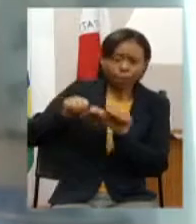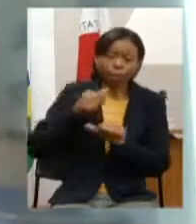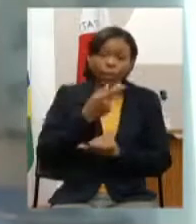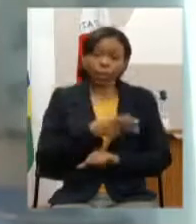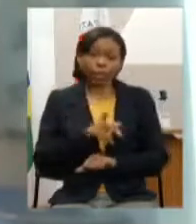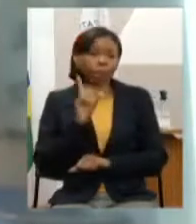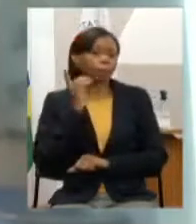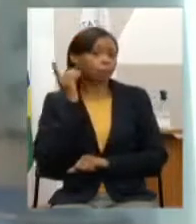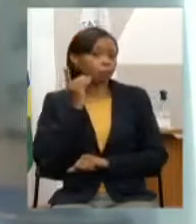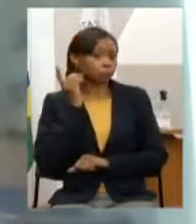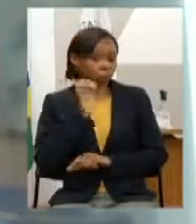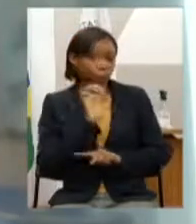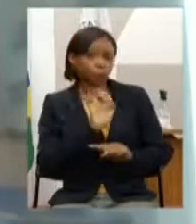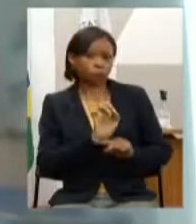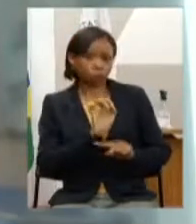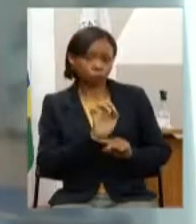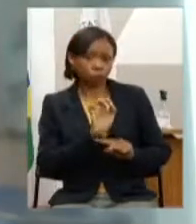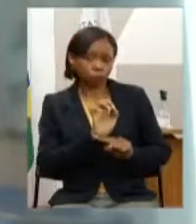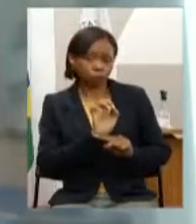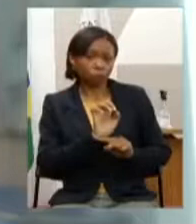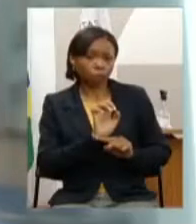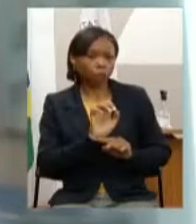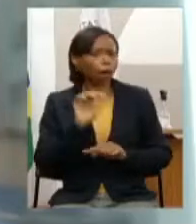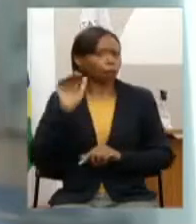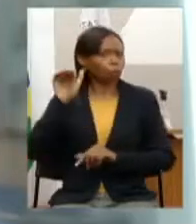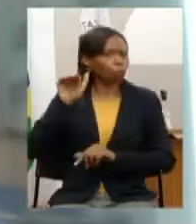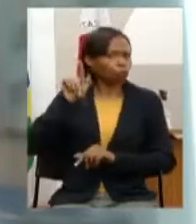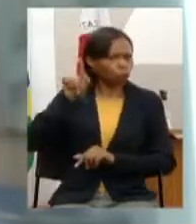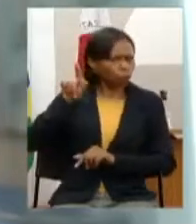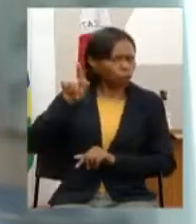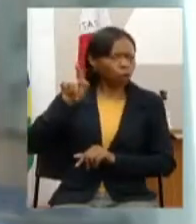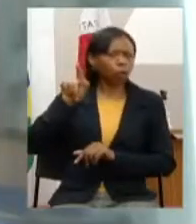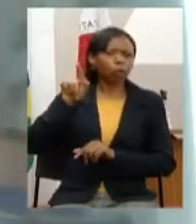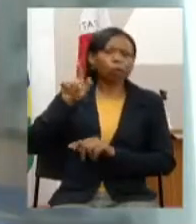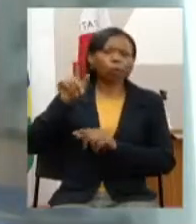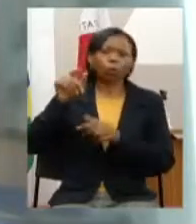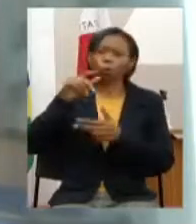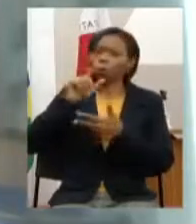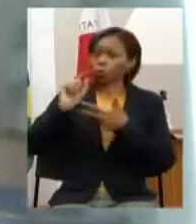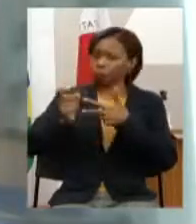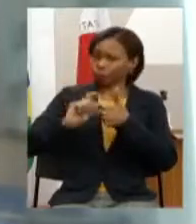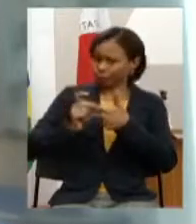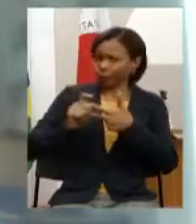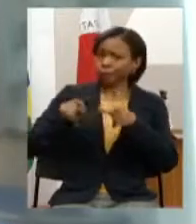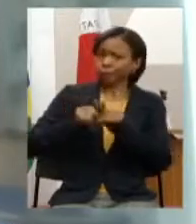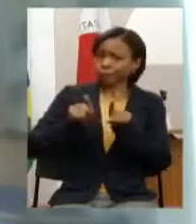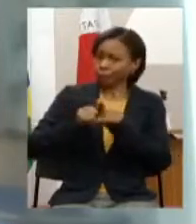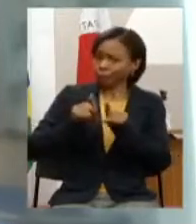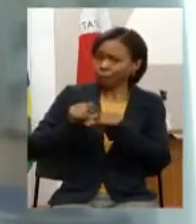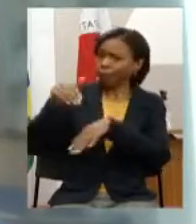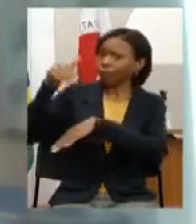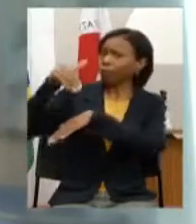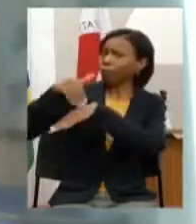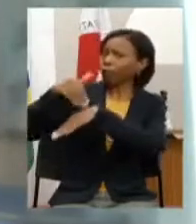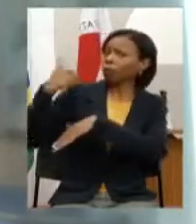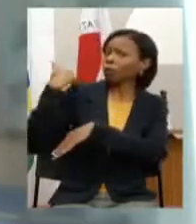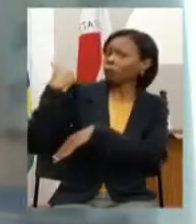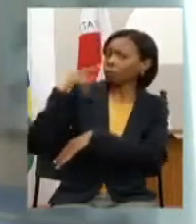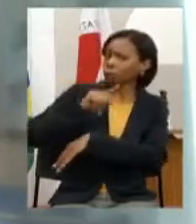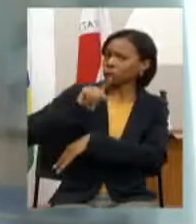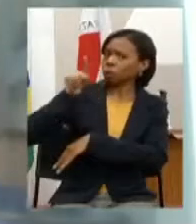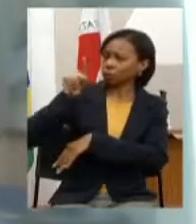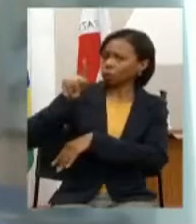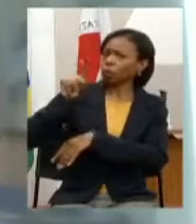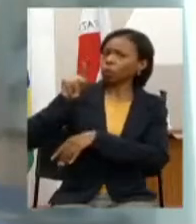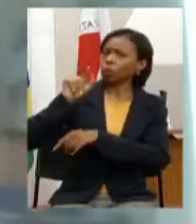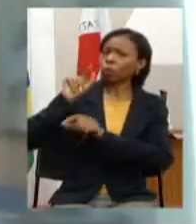e o próprio governo poder executivo poderia também cutucar esses nossos deputados